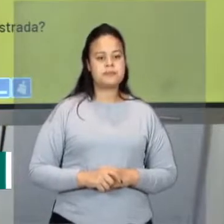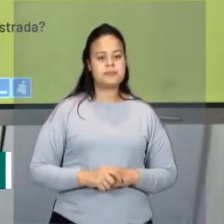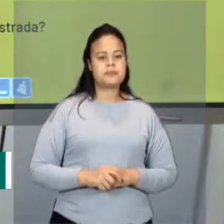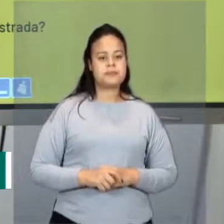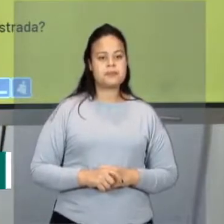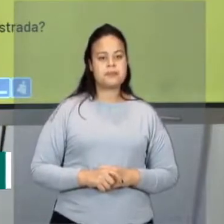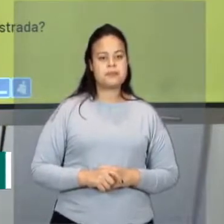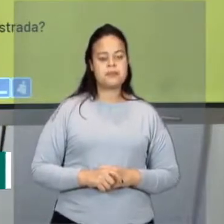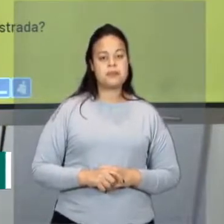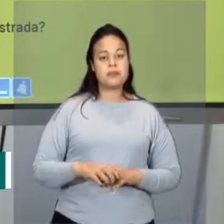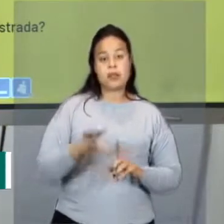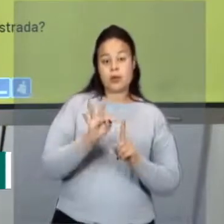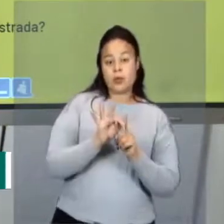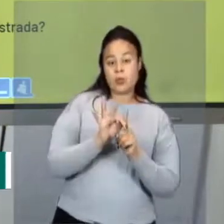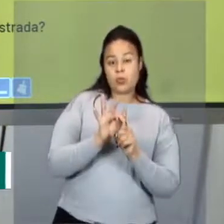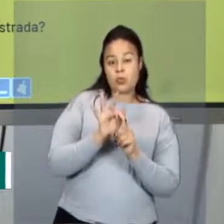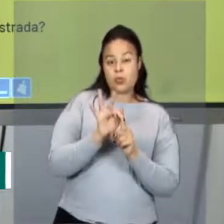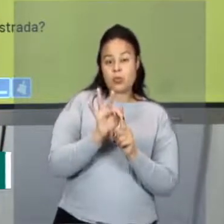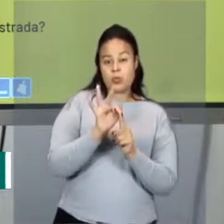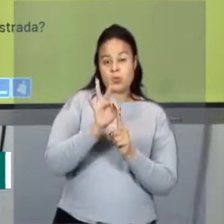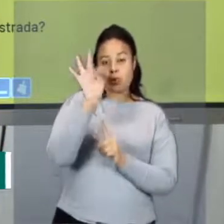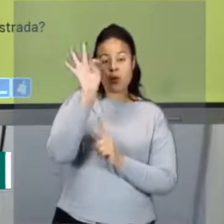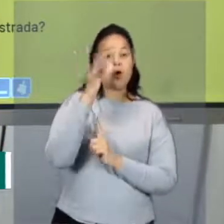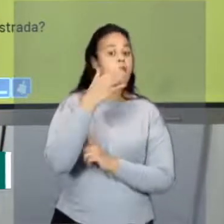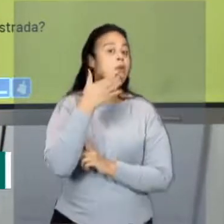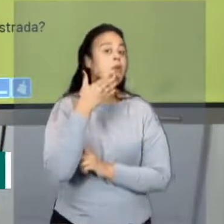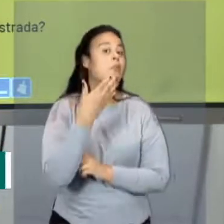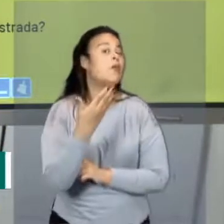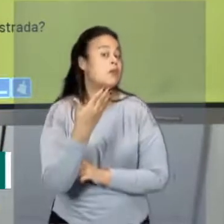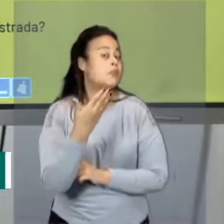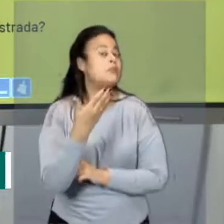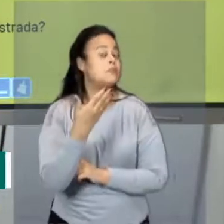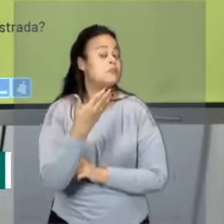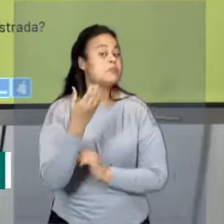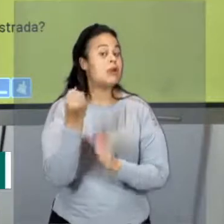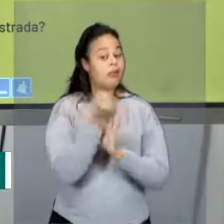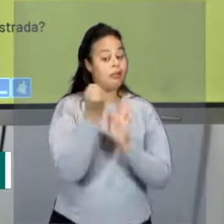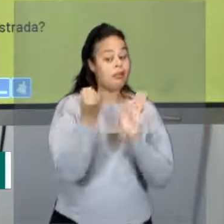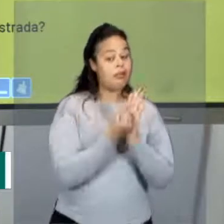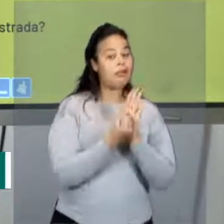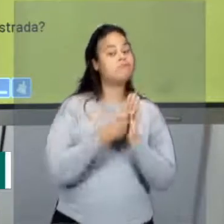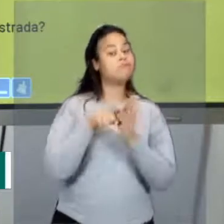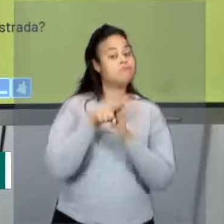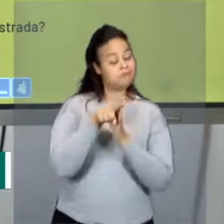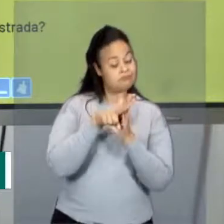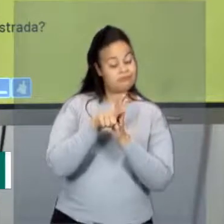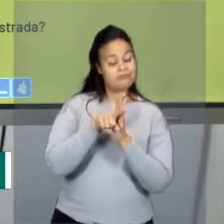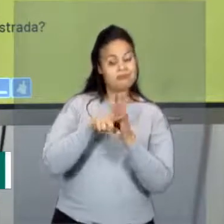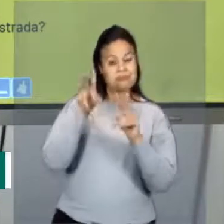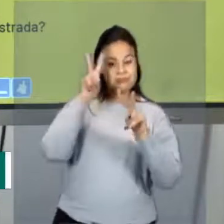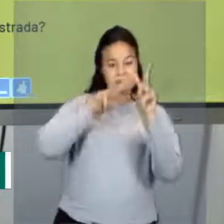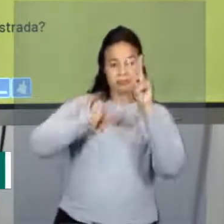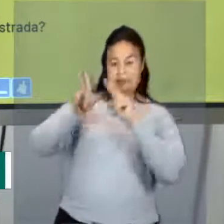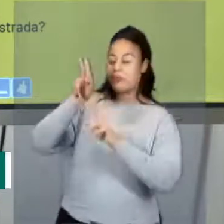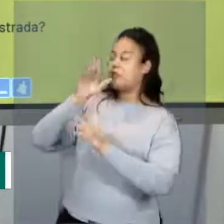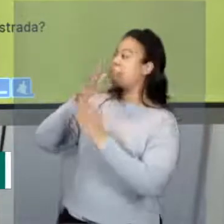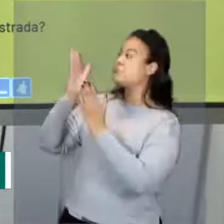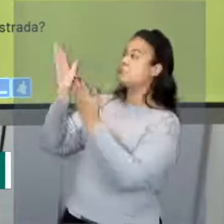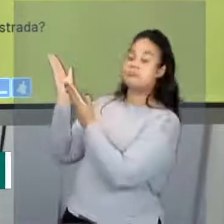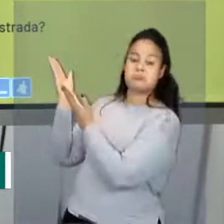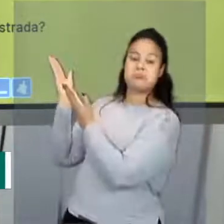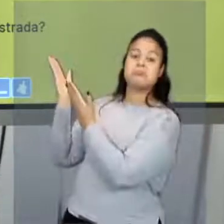E qual a maior temperatura registrada? A maior temperatura registrada, a gente verificou pelo gráfico aqui, que é